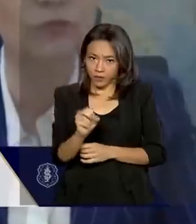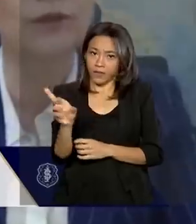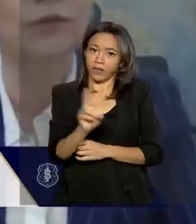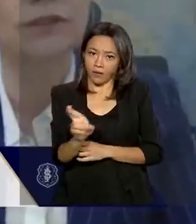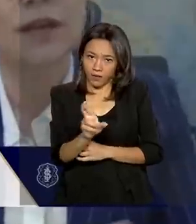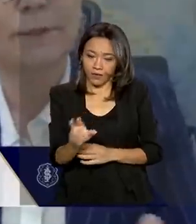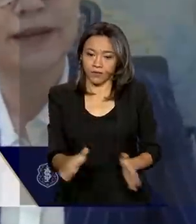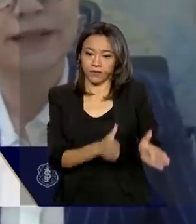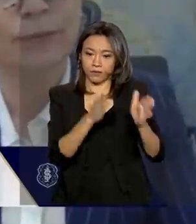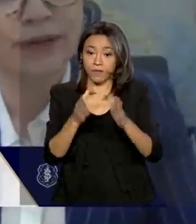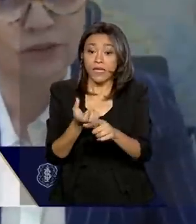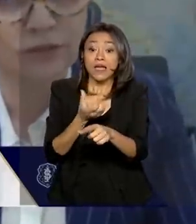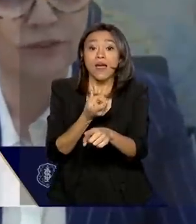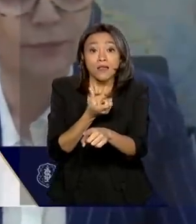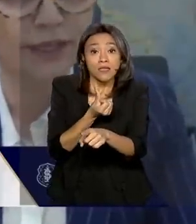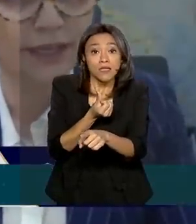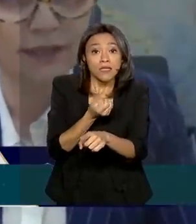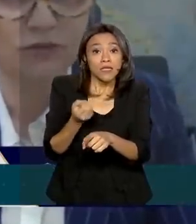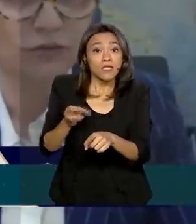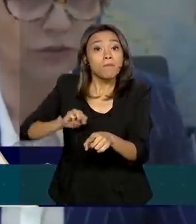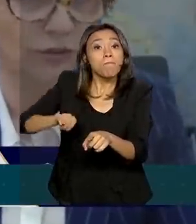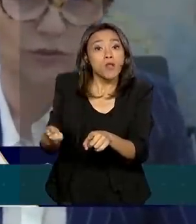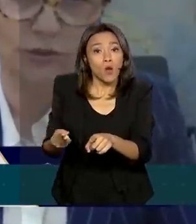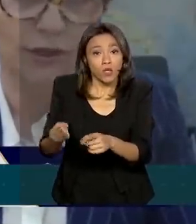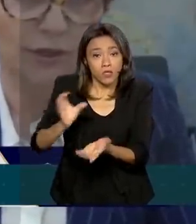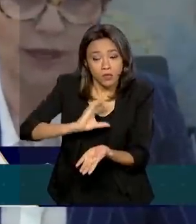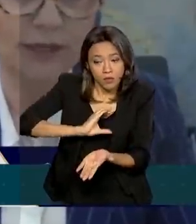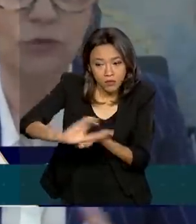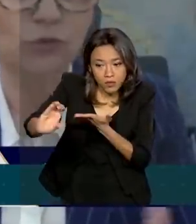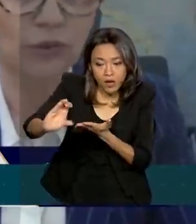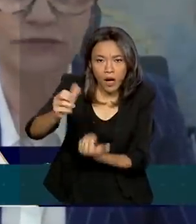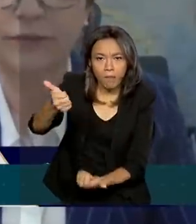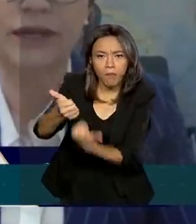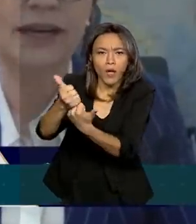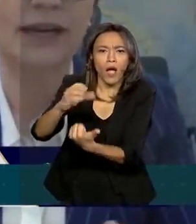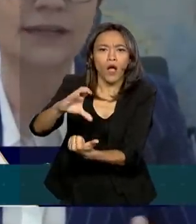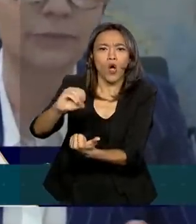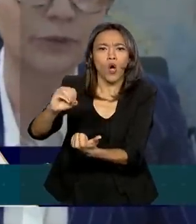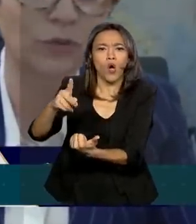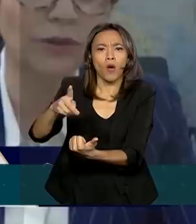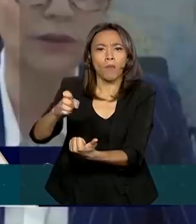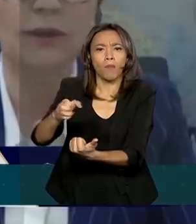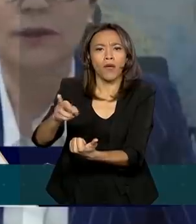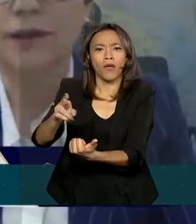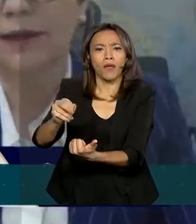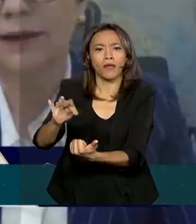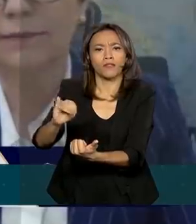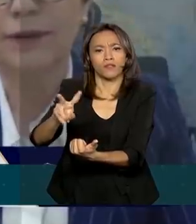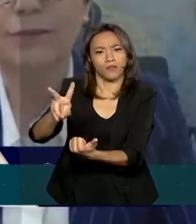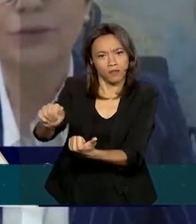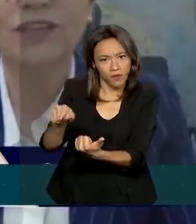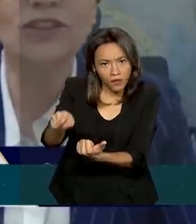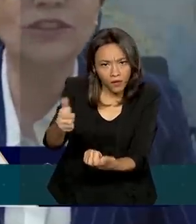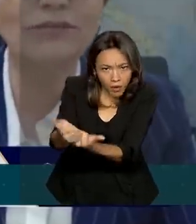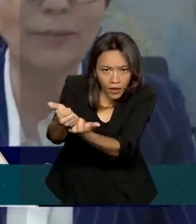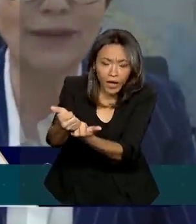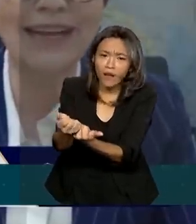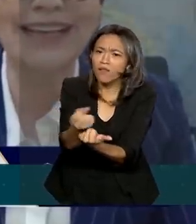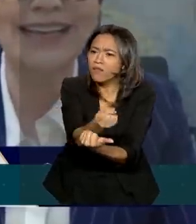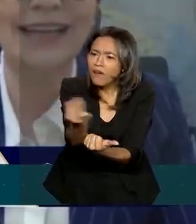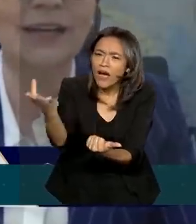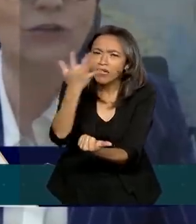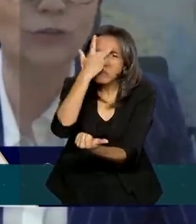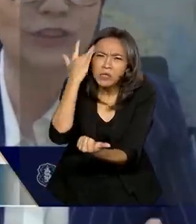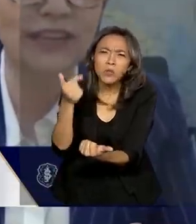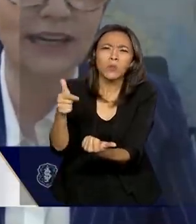Serão R 600 milhões para atender cooperativas pequenas de agricultura familiar, muita gente que